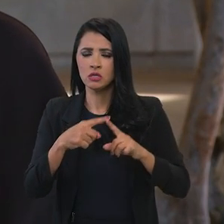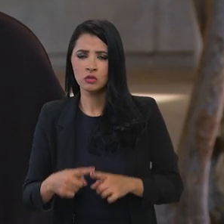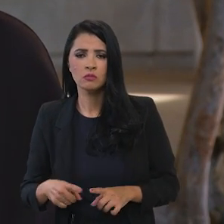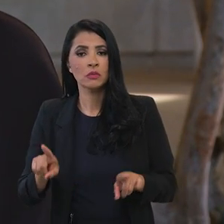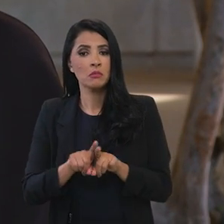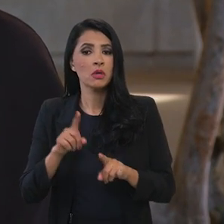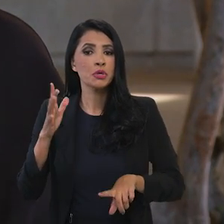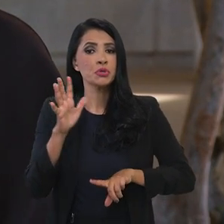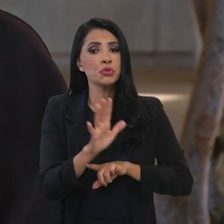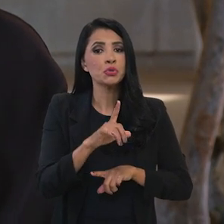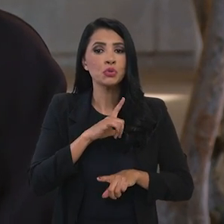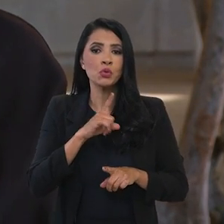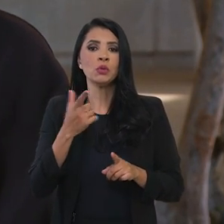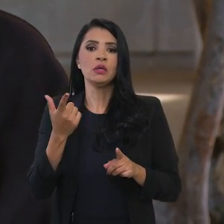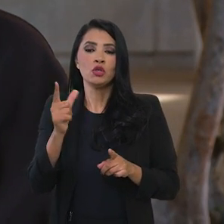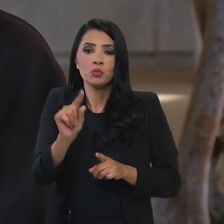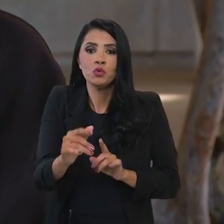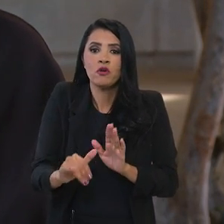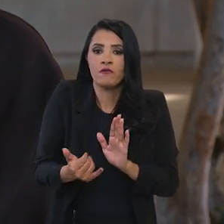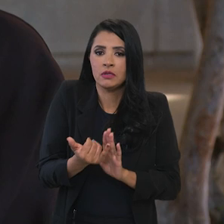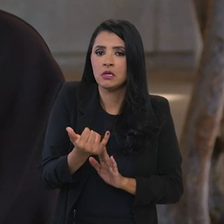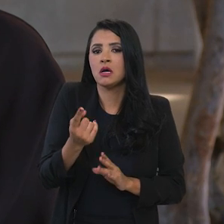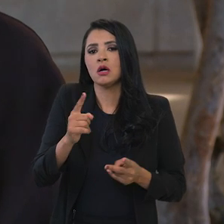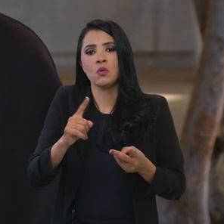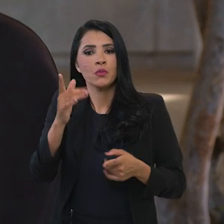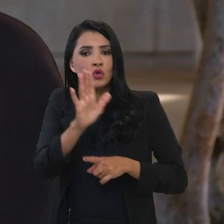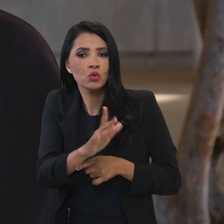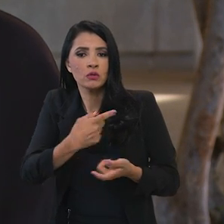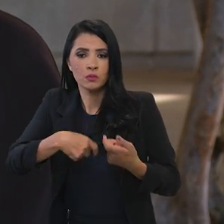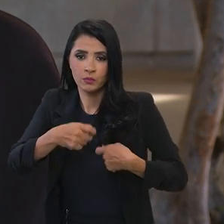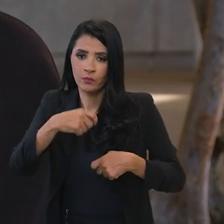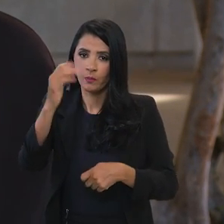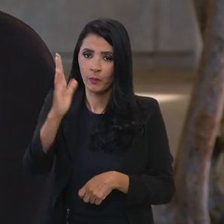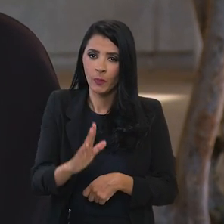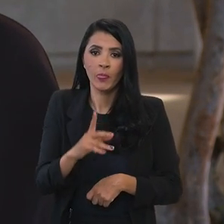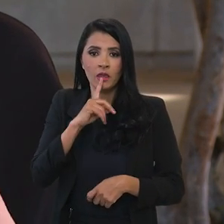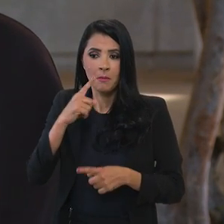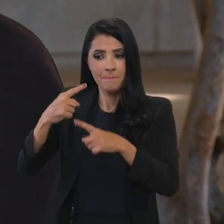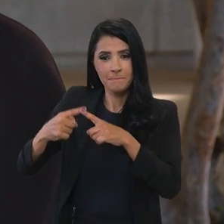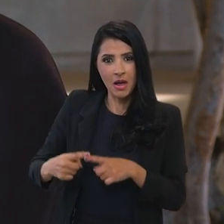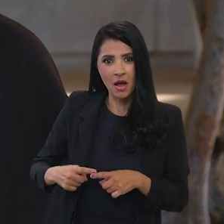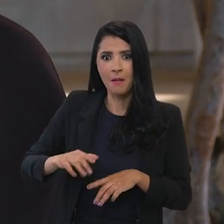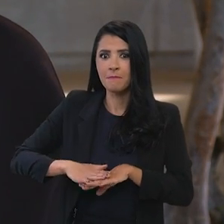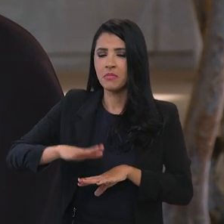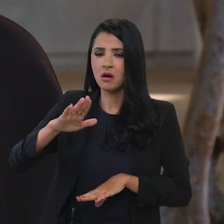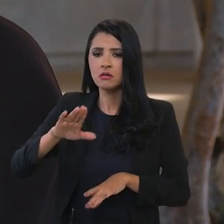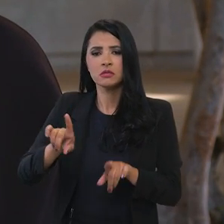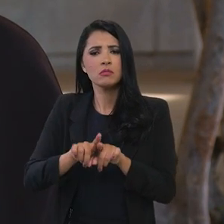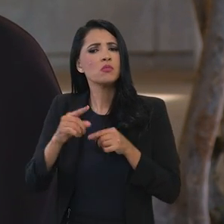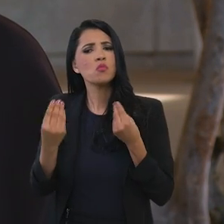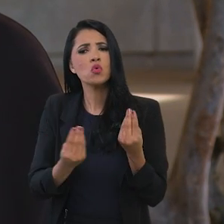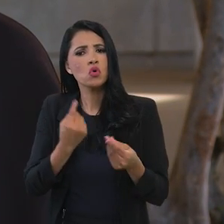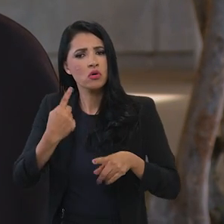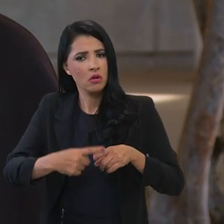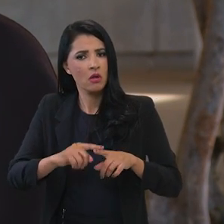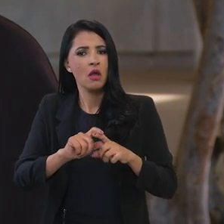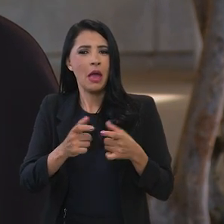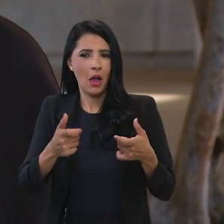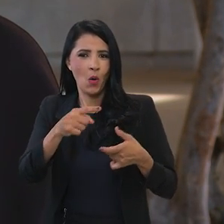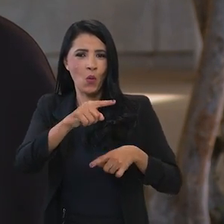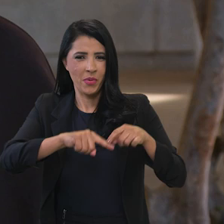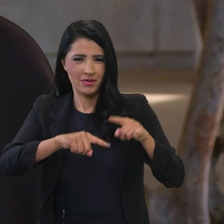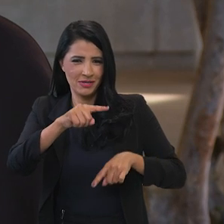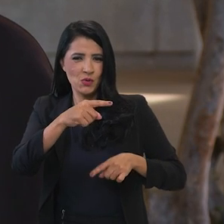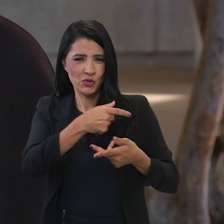ajuda a fazer com que a economia brasileira seja mais competitiva inclusive porque boa parte do que o Brasil importa são